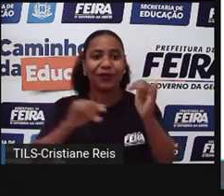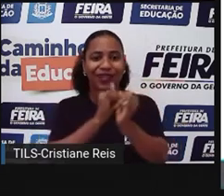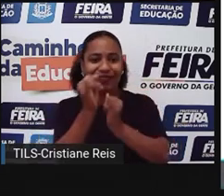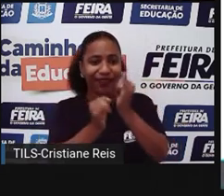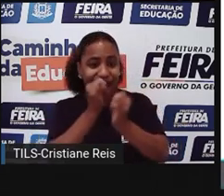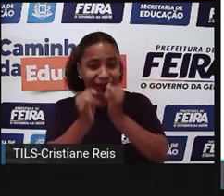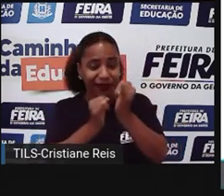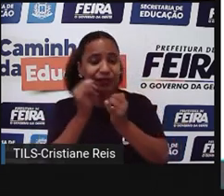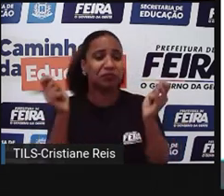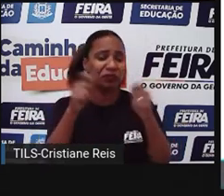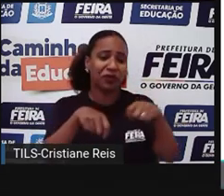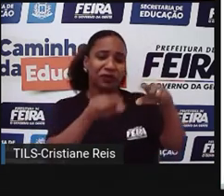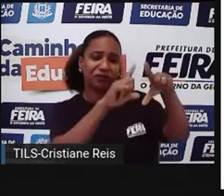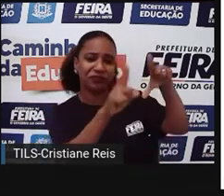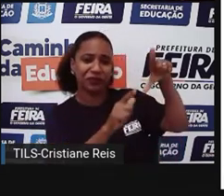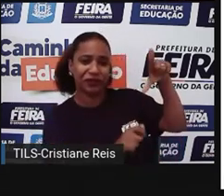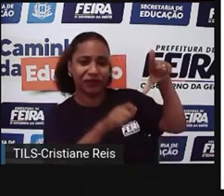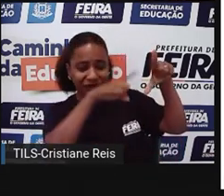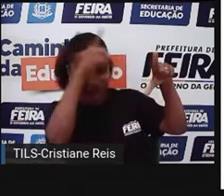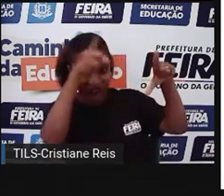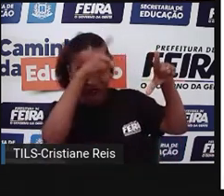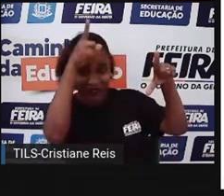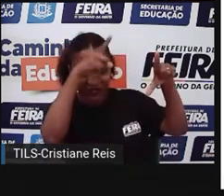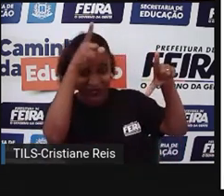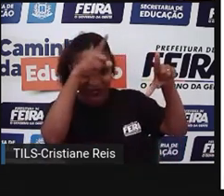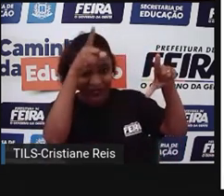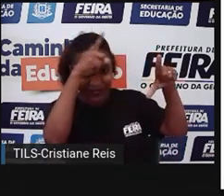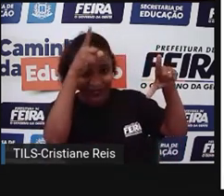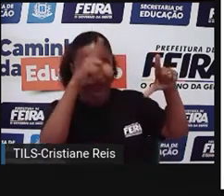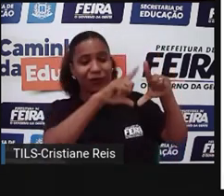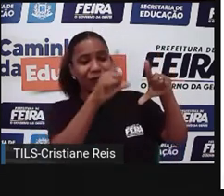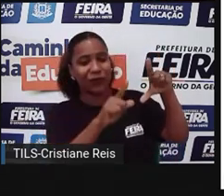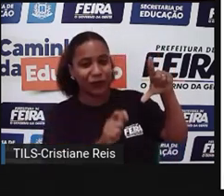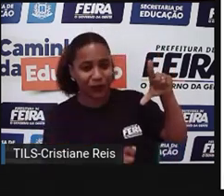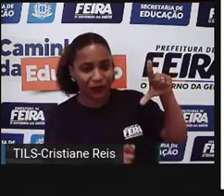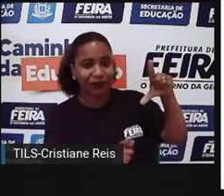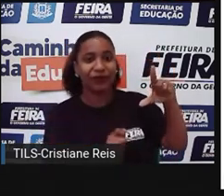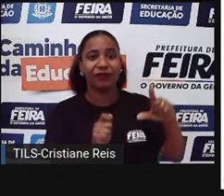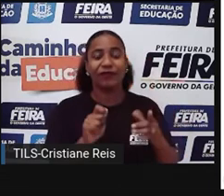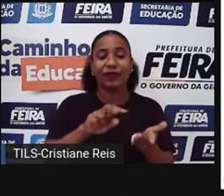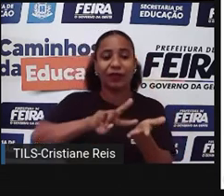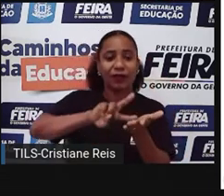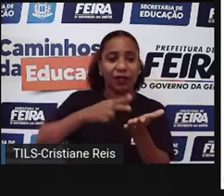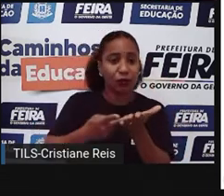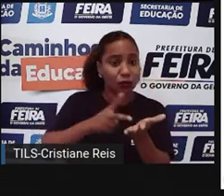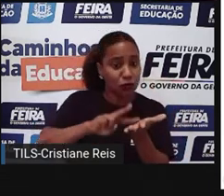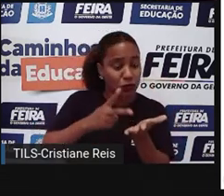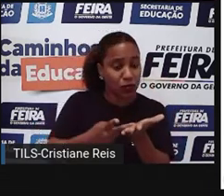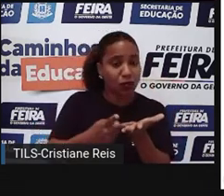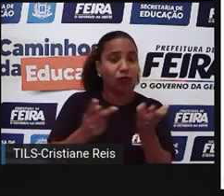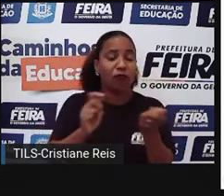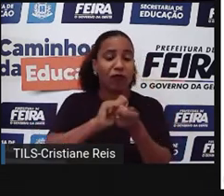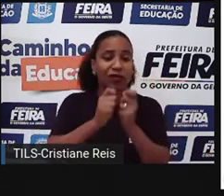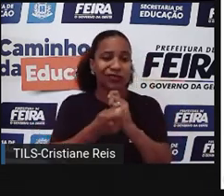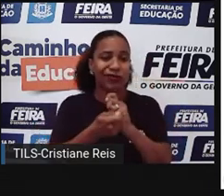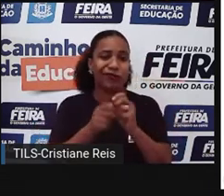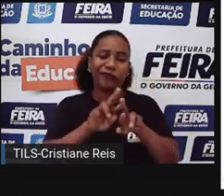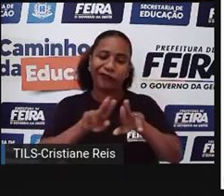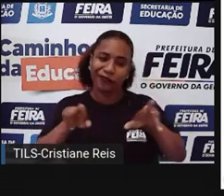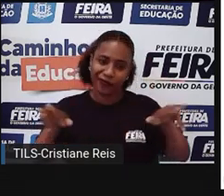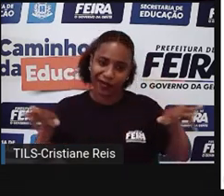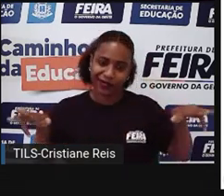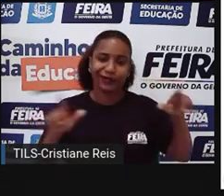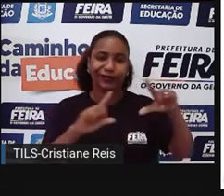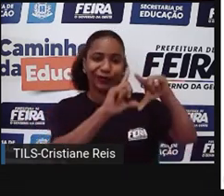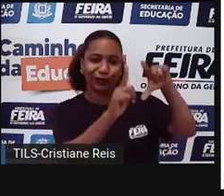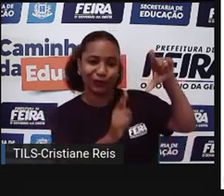que vão encontrar com várias versões, se encontrarem com uma versão diferente da minha, é porque, como já disse, várias regiões da África,